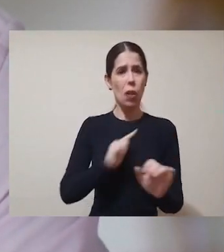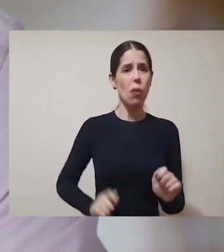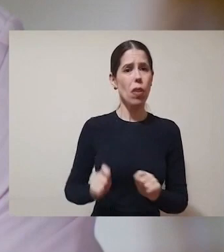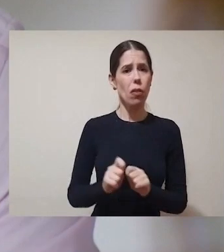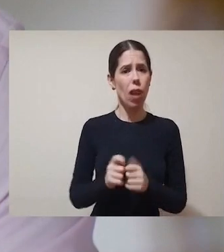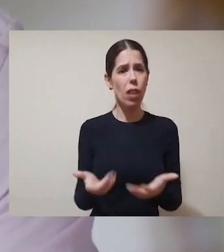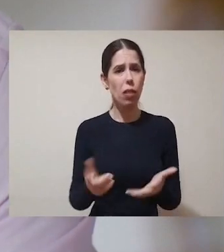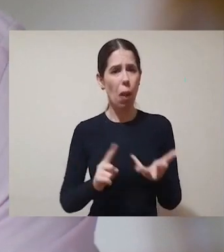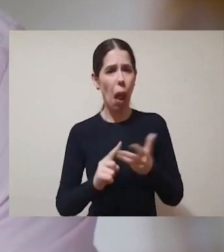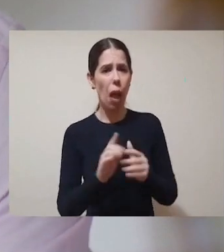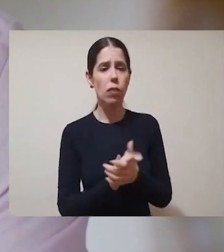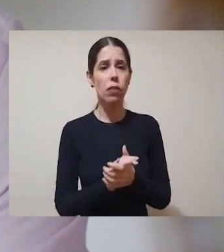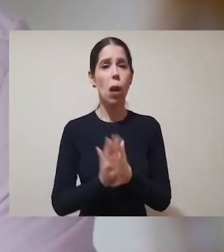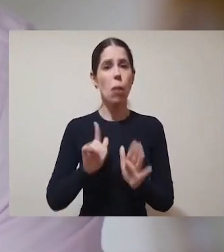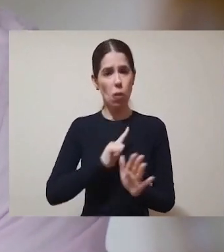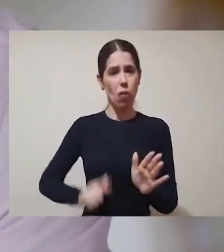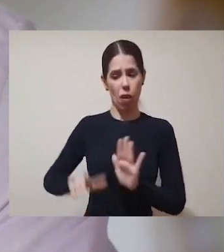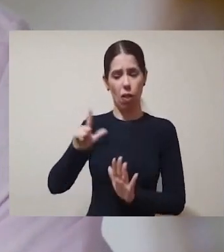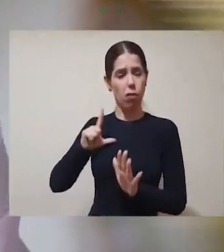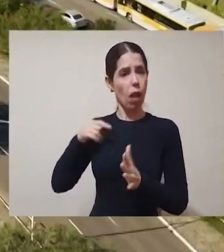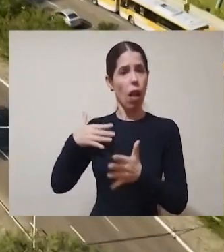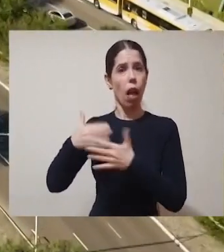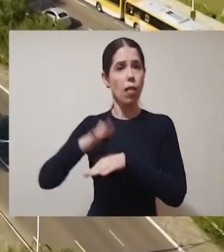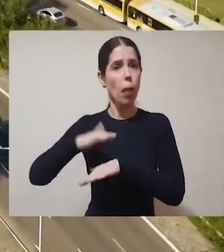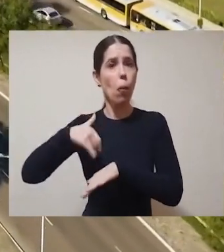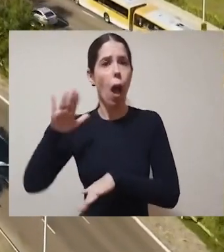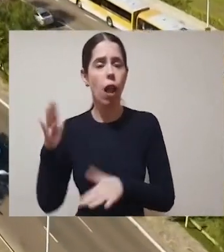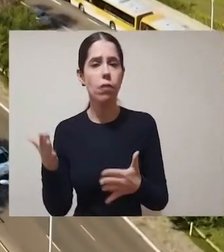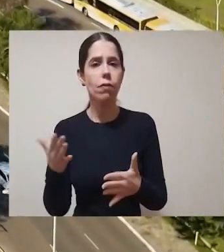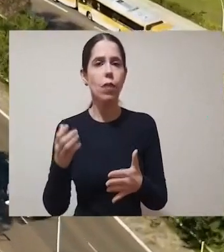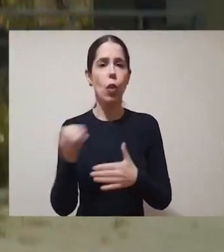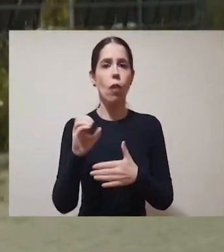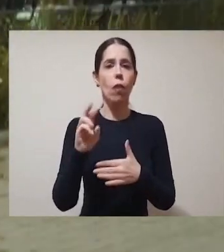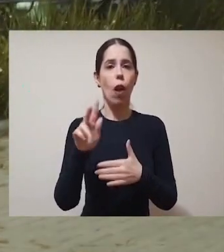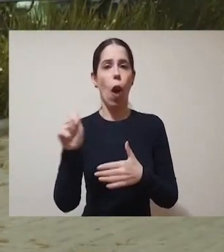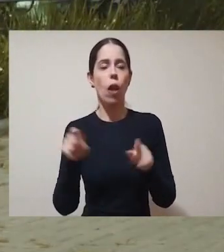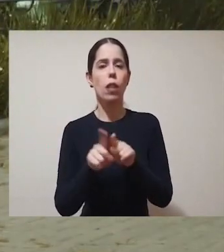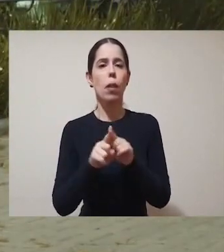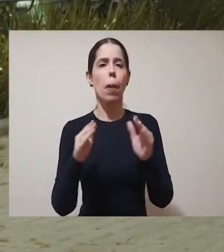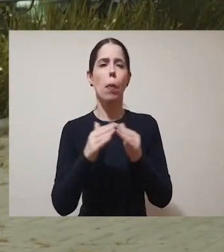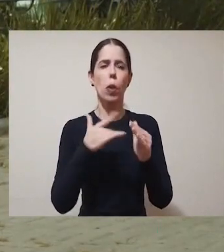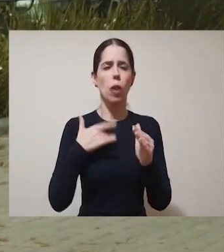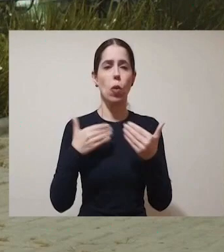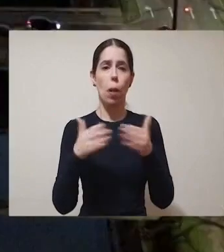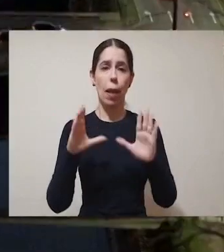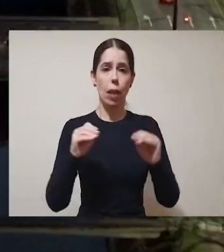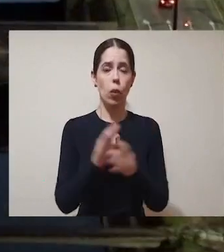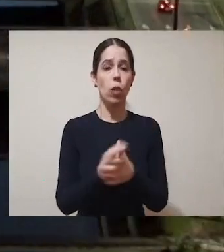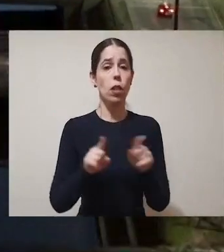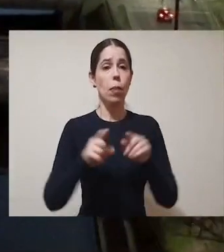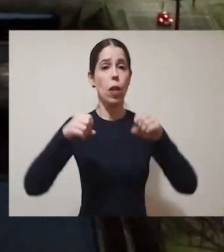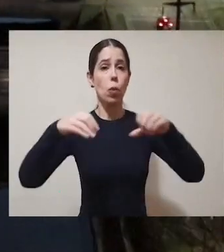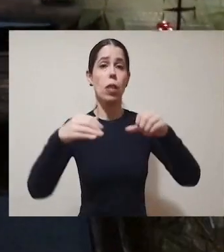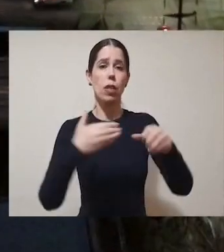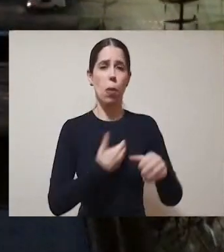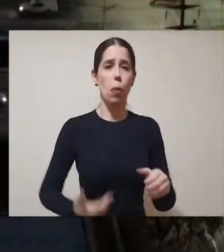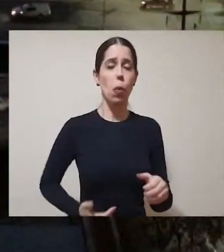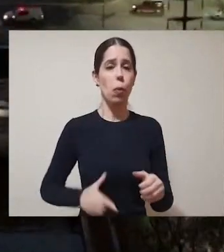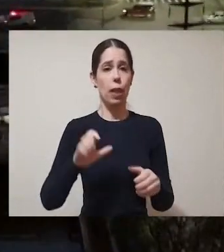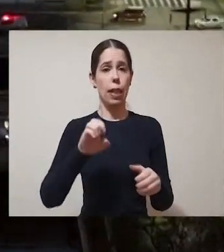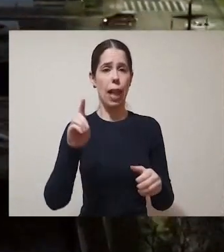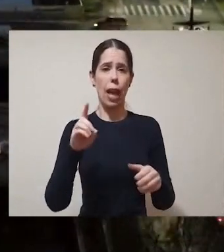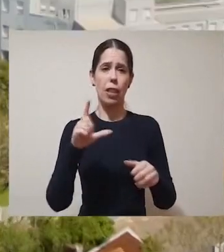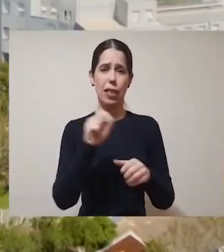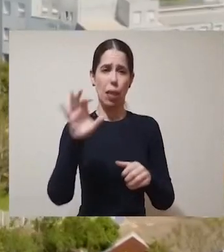governo fez. Mesmo eles tendo muito mais tempo. A nova orla, os postos abertos à noite, a iluminação pública